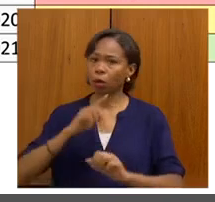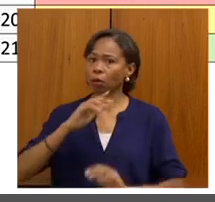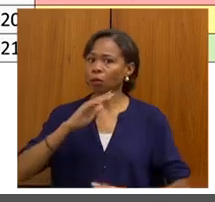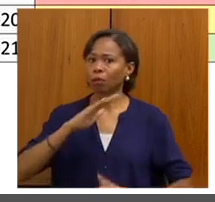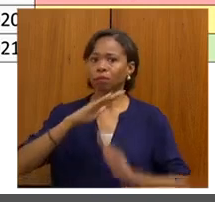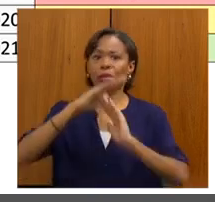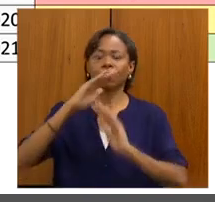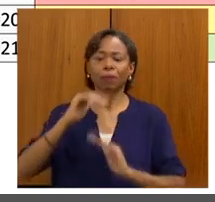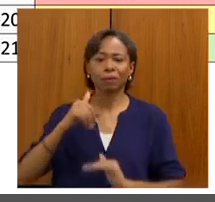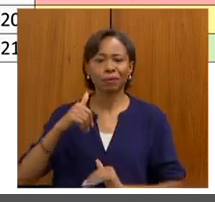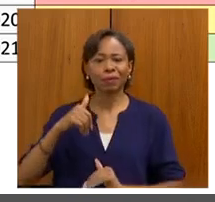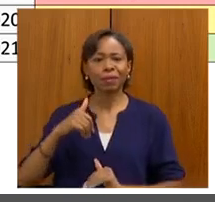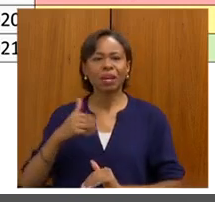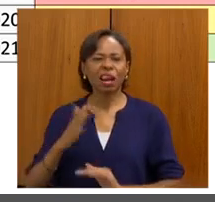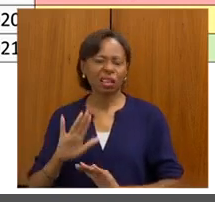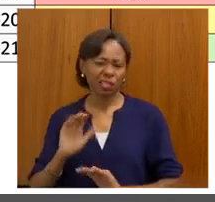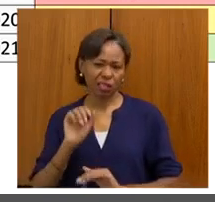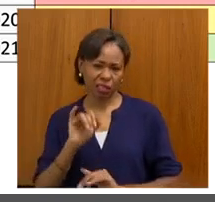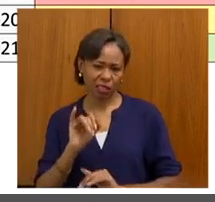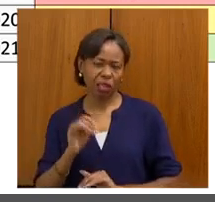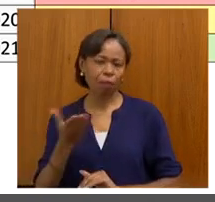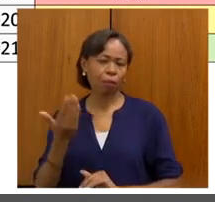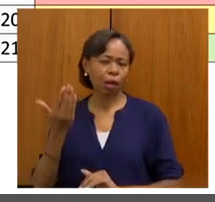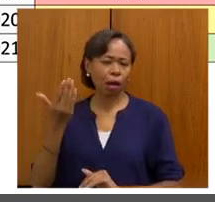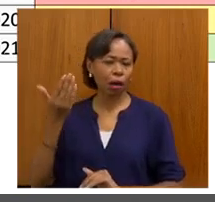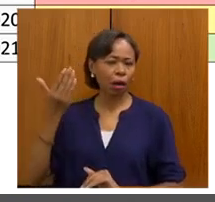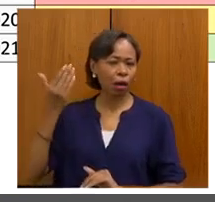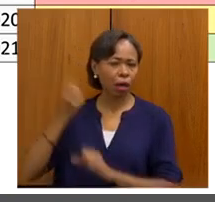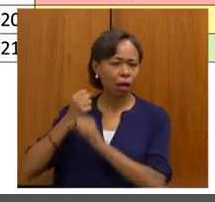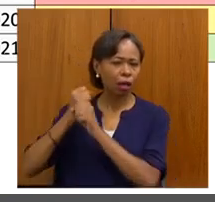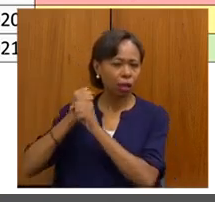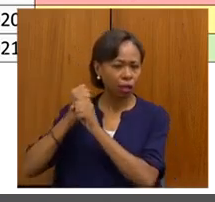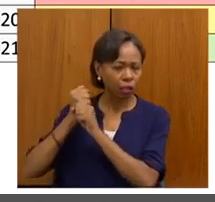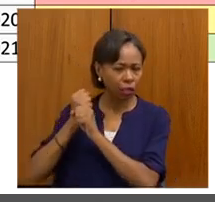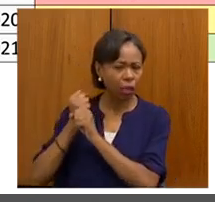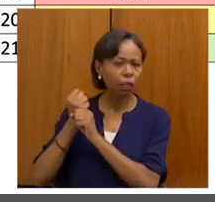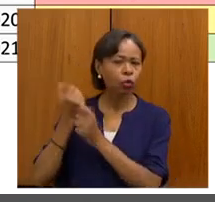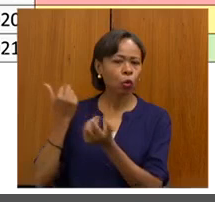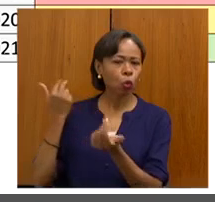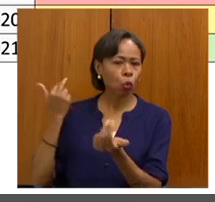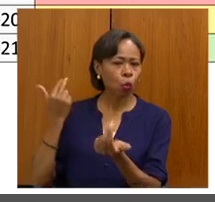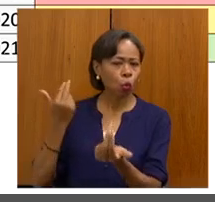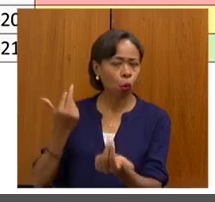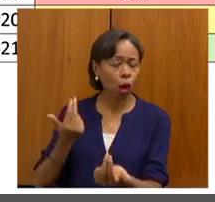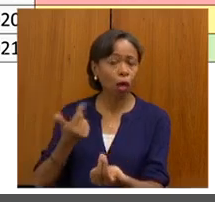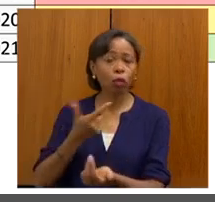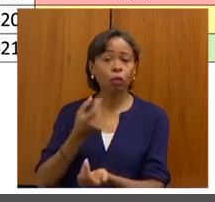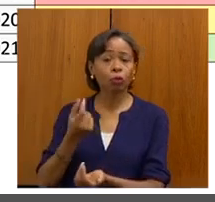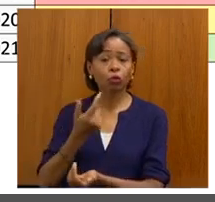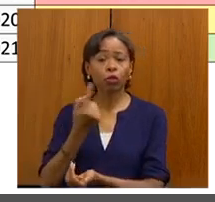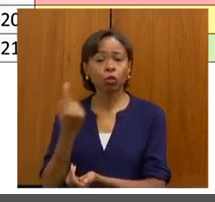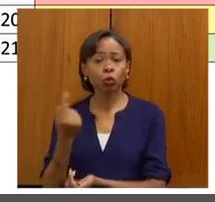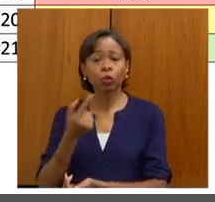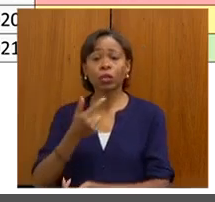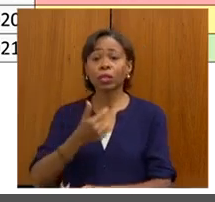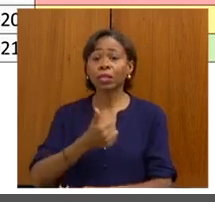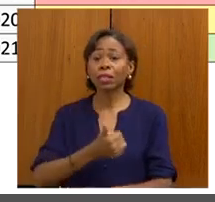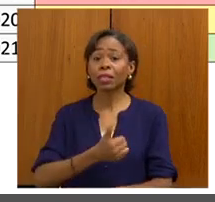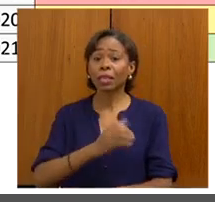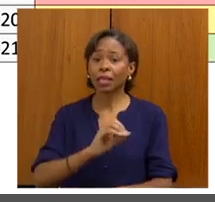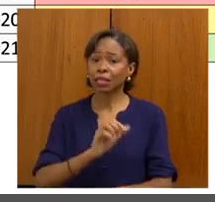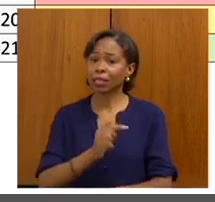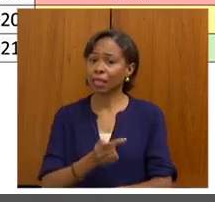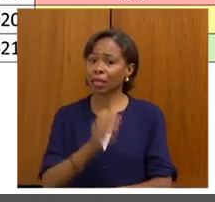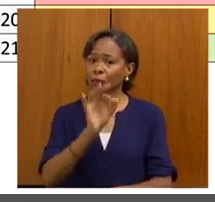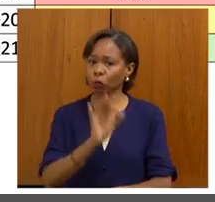pela primeira vez, olhando para trás, se for mais anos para trás, vai ser a mesma coisa. Em 2021, 107%. Já em 20, já